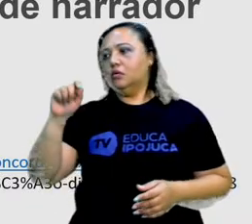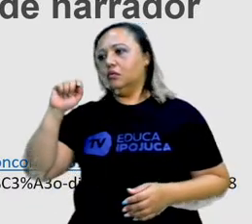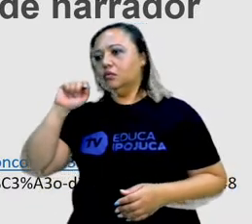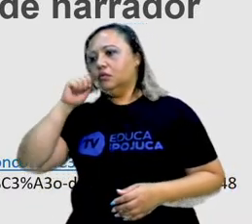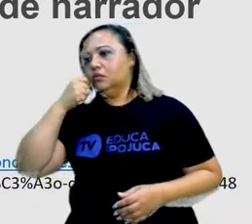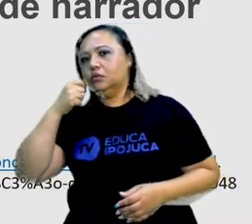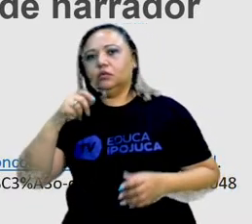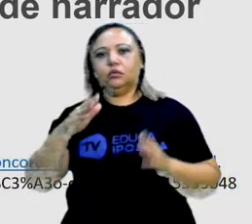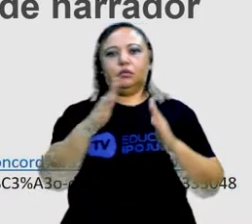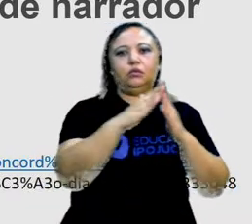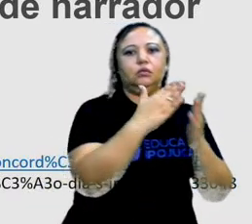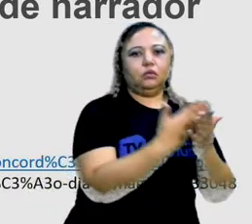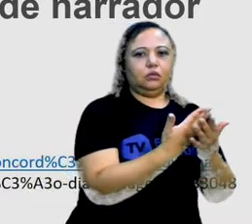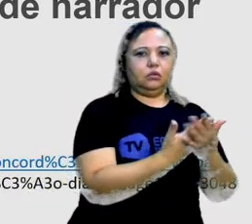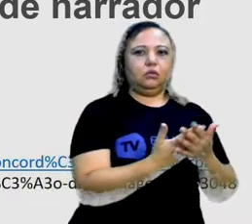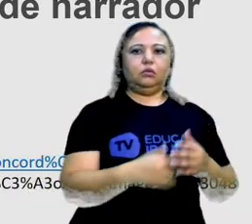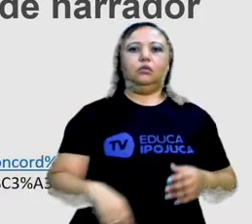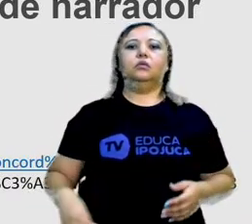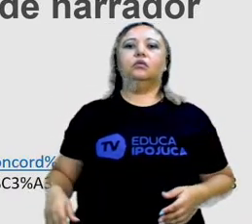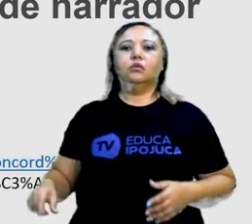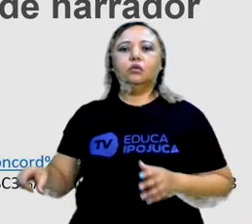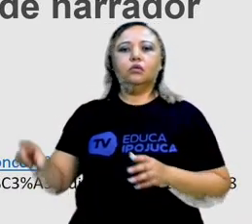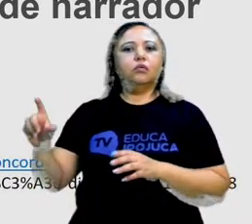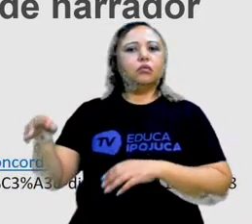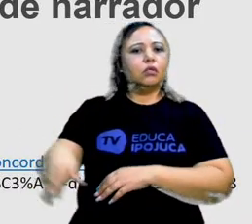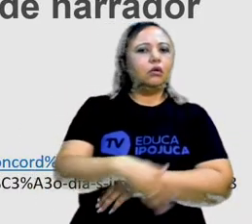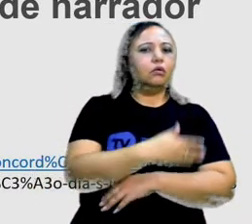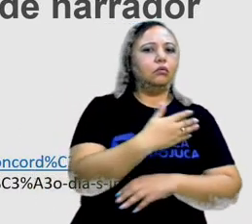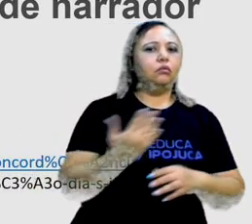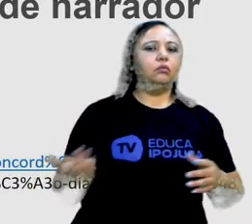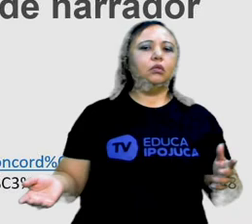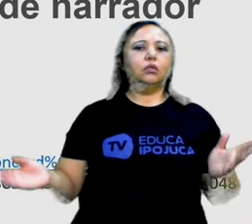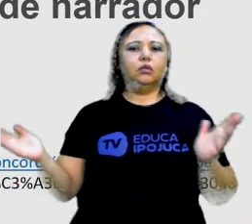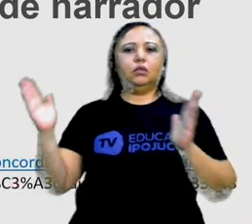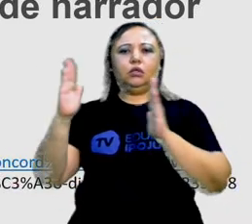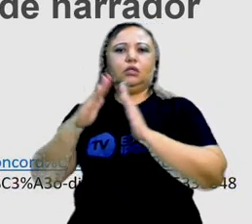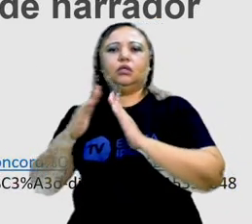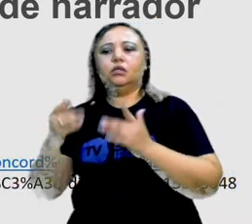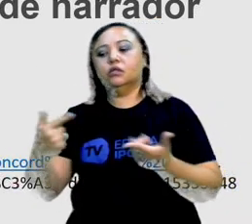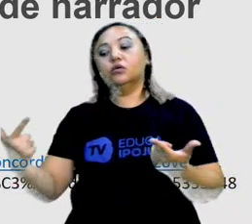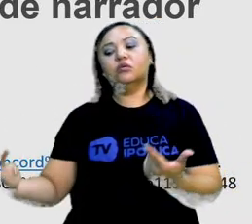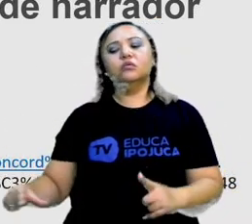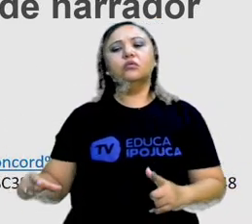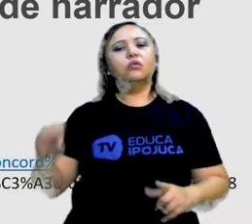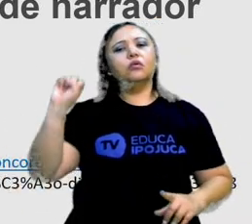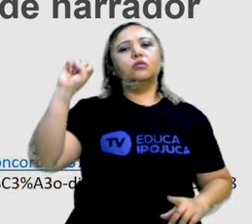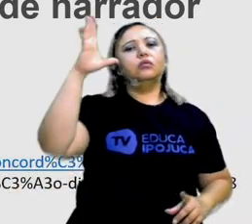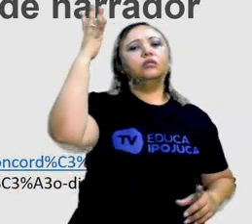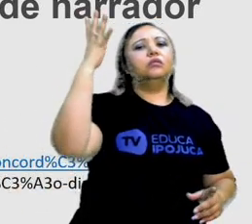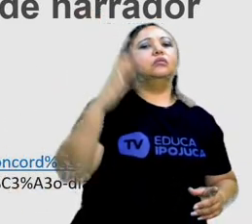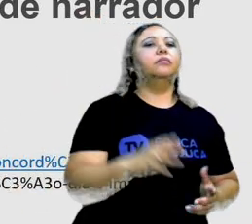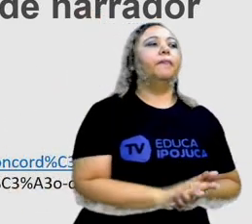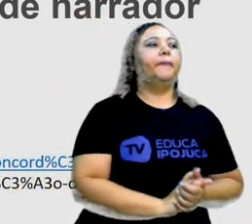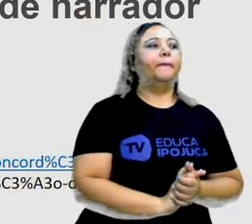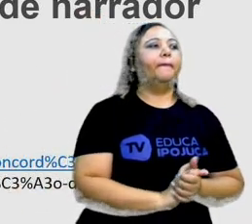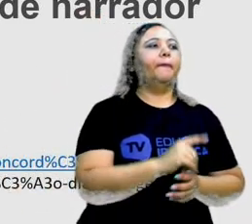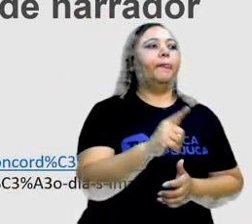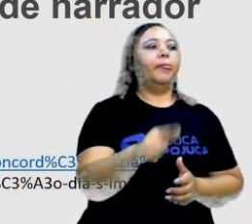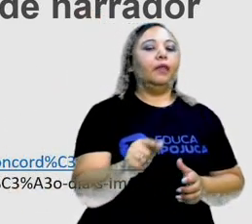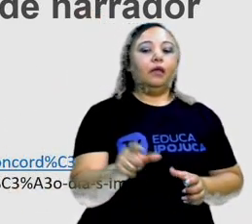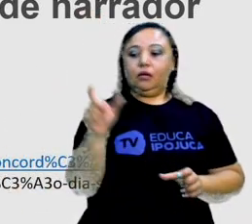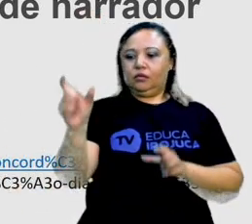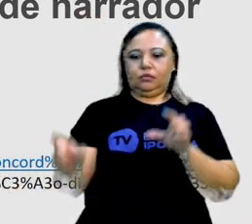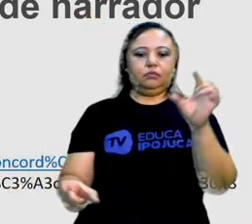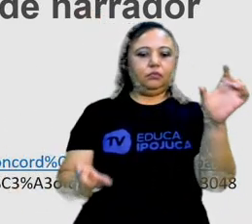praça? Foi na escola? Foi em casa? Foi na minha rua? Onde aconteceu esse fato? Eu vou escolher agora também os